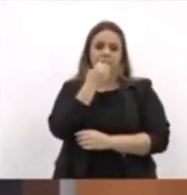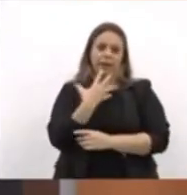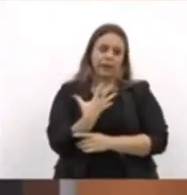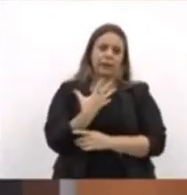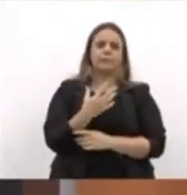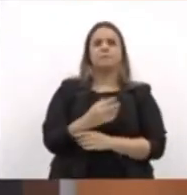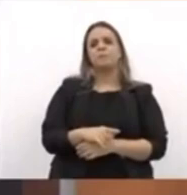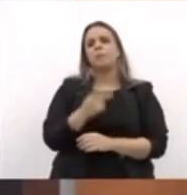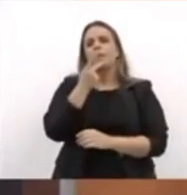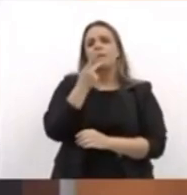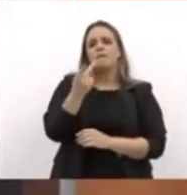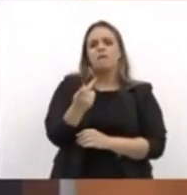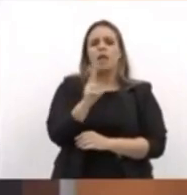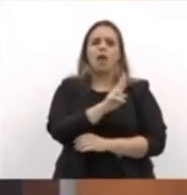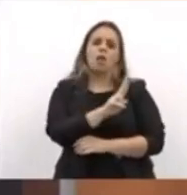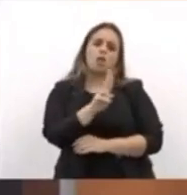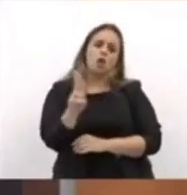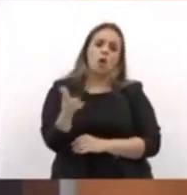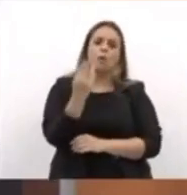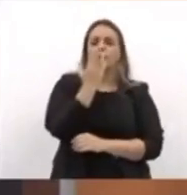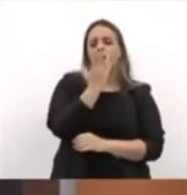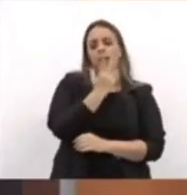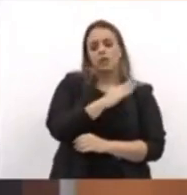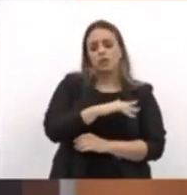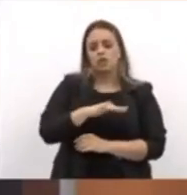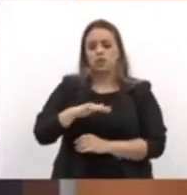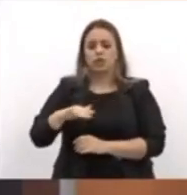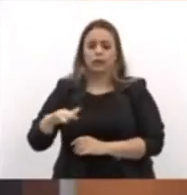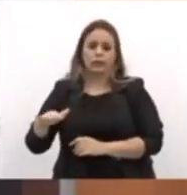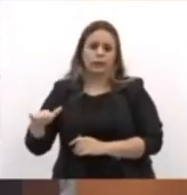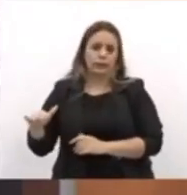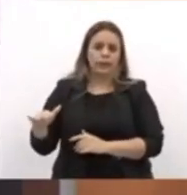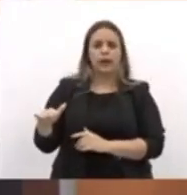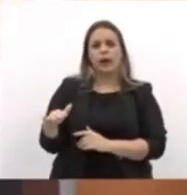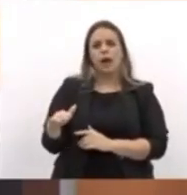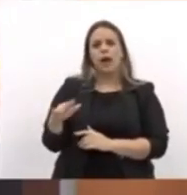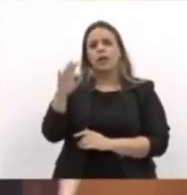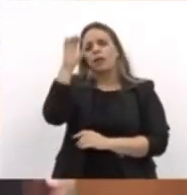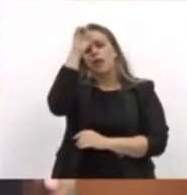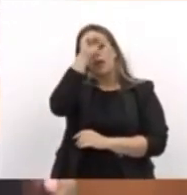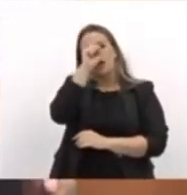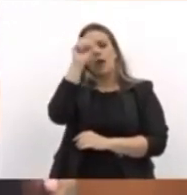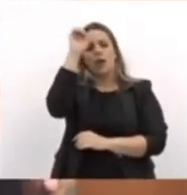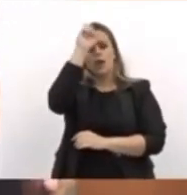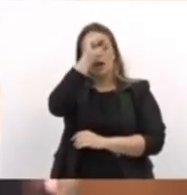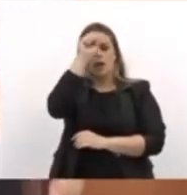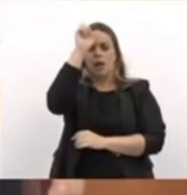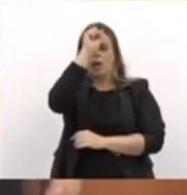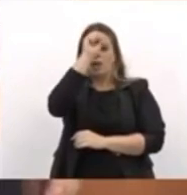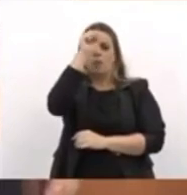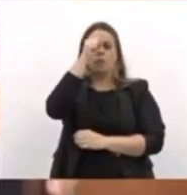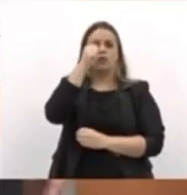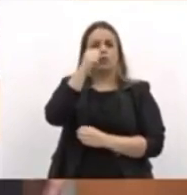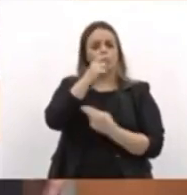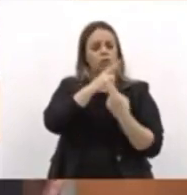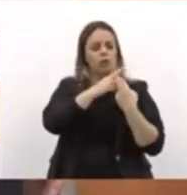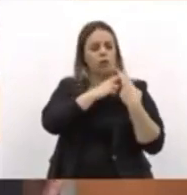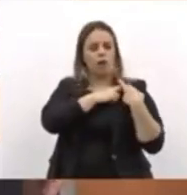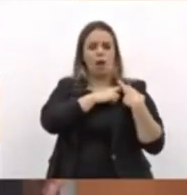falar em nome de crianças que estão aprendendo o seu dever